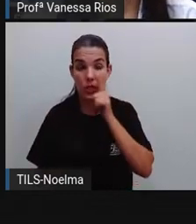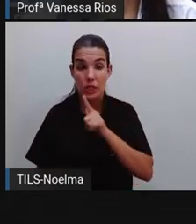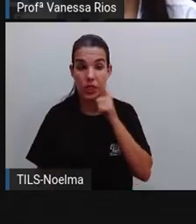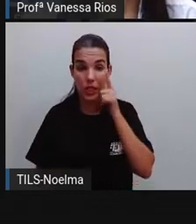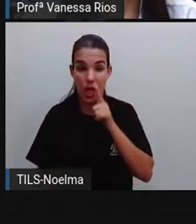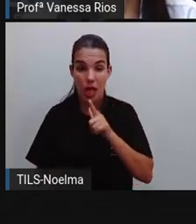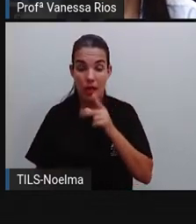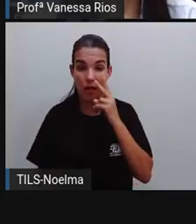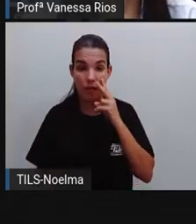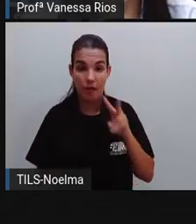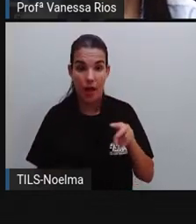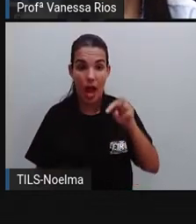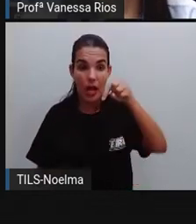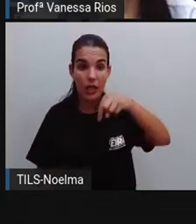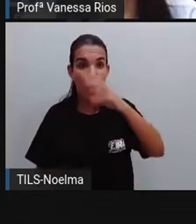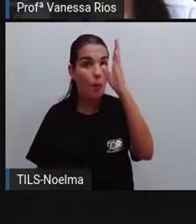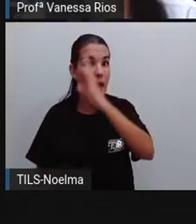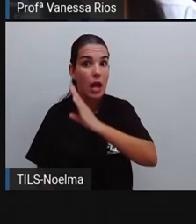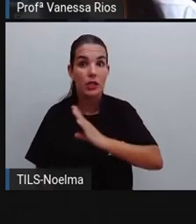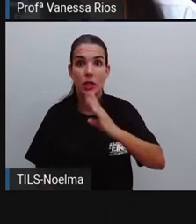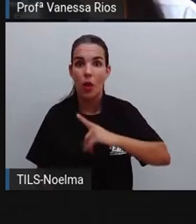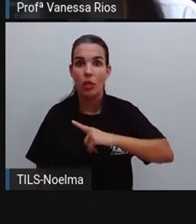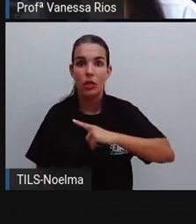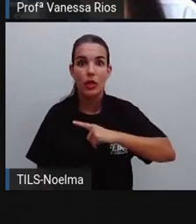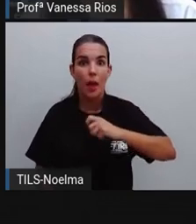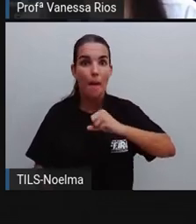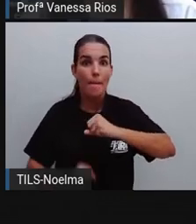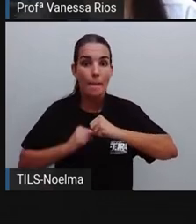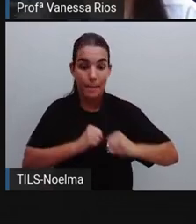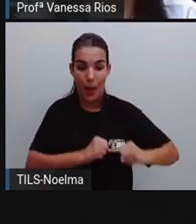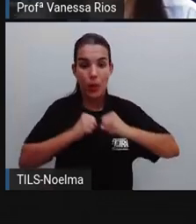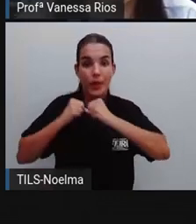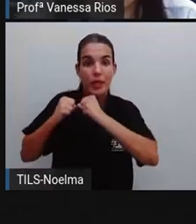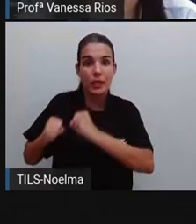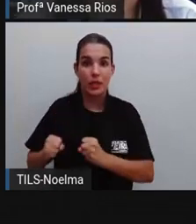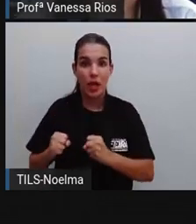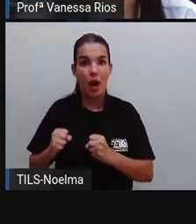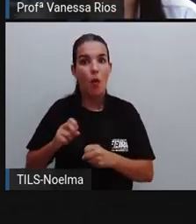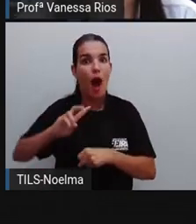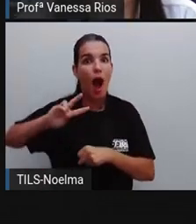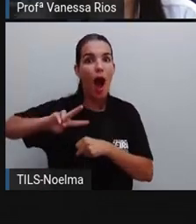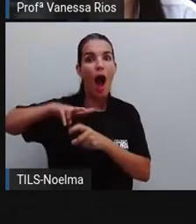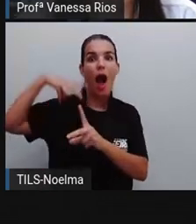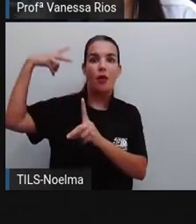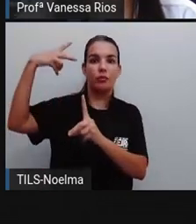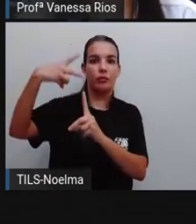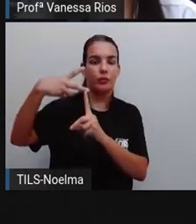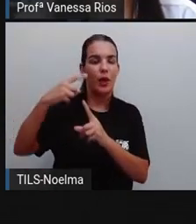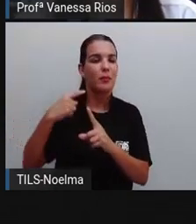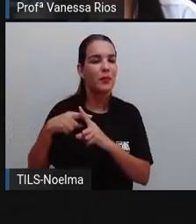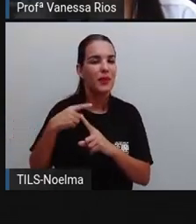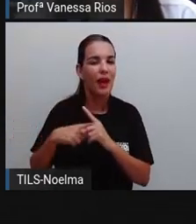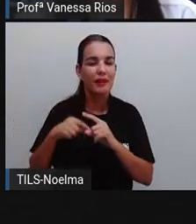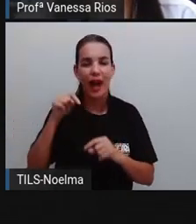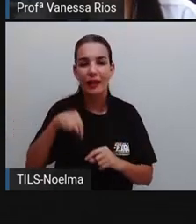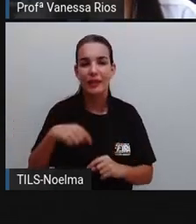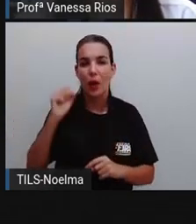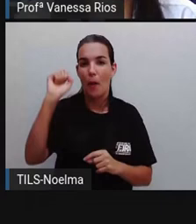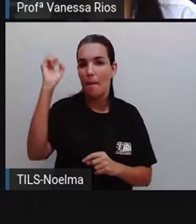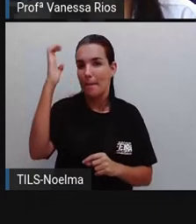o Brasil possui um potencial de geração de energia solar muito alto. Porque aí, entre as cores